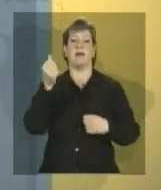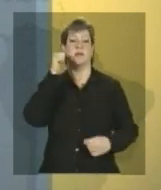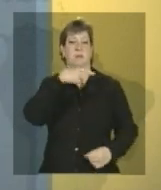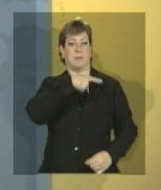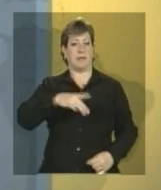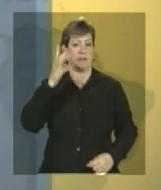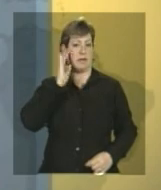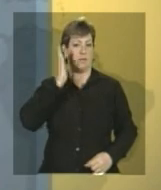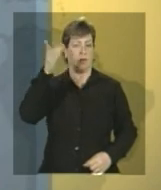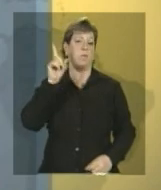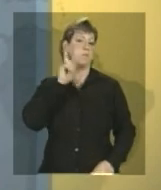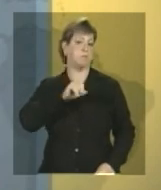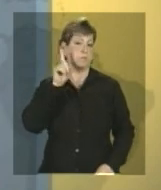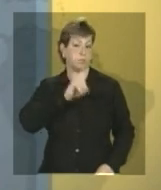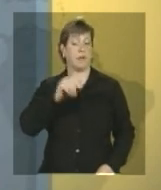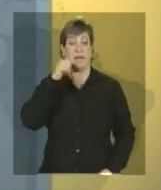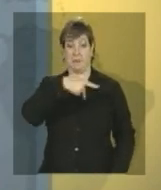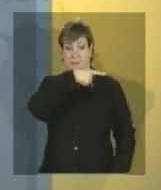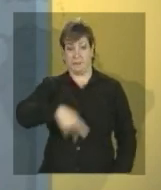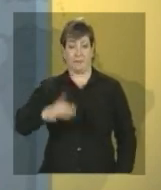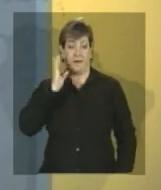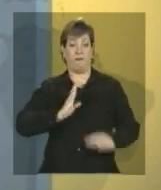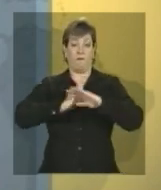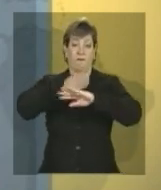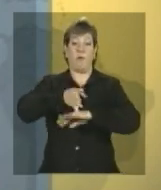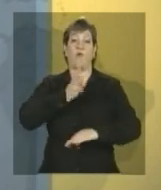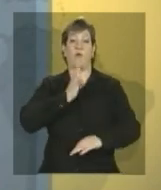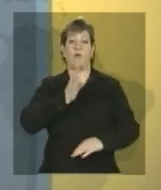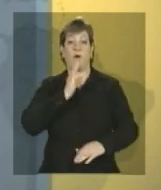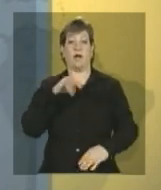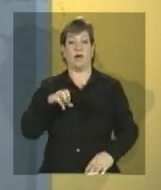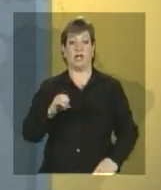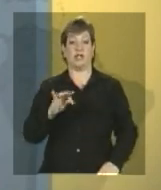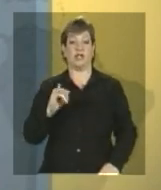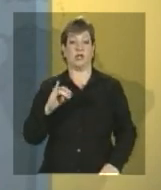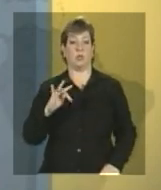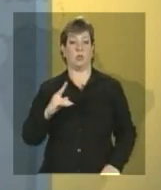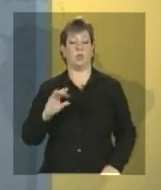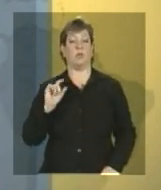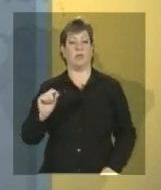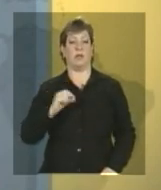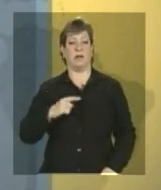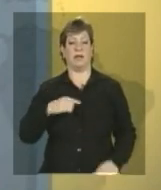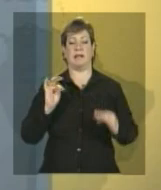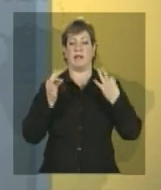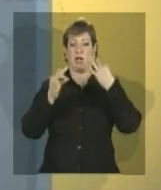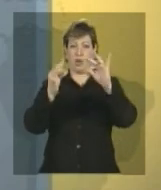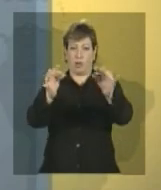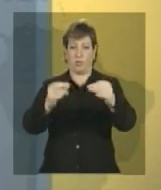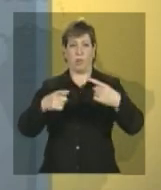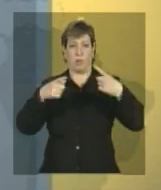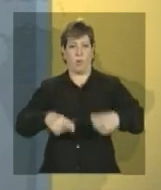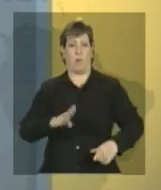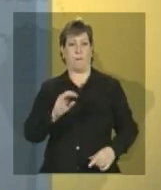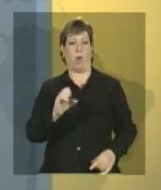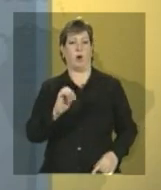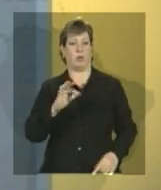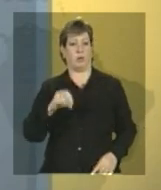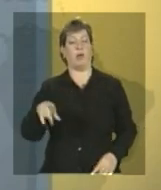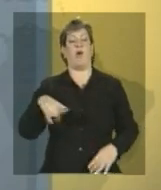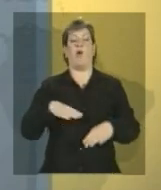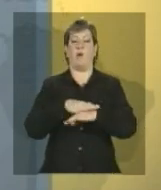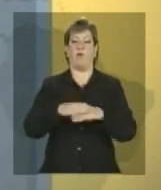Estados Unidos. A presidenta foi conhecer o Instituto de Tecnologia de Massachusetts em Boston. Ela conversou com